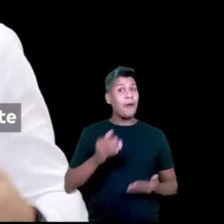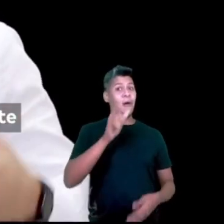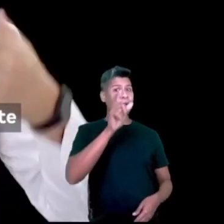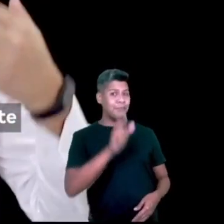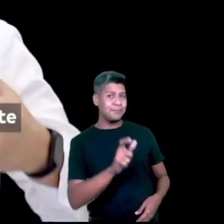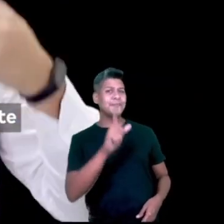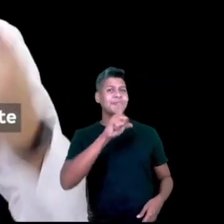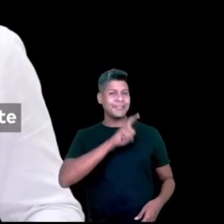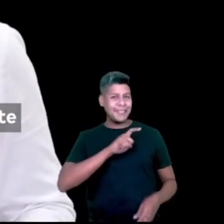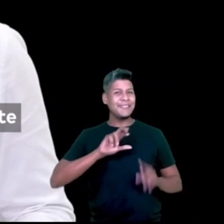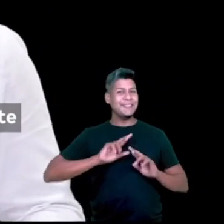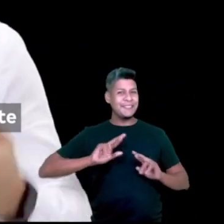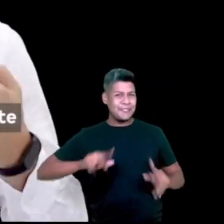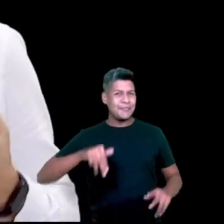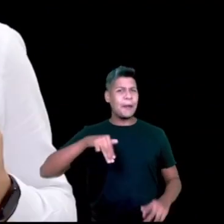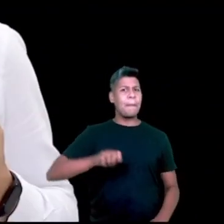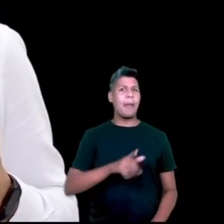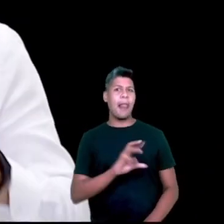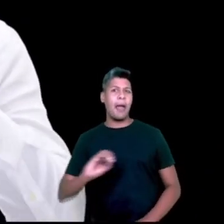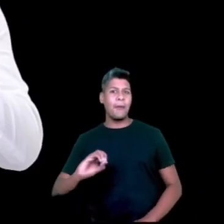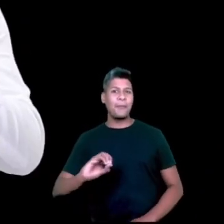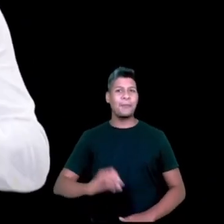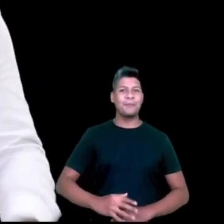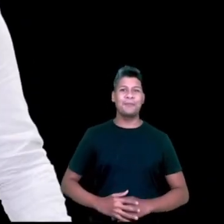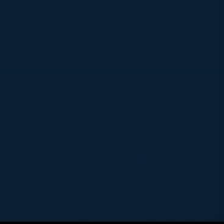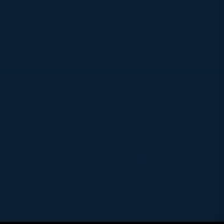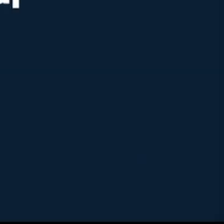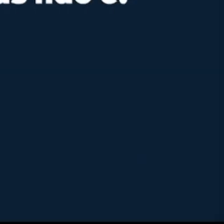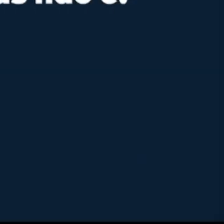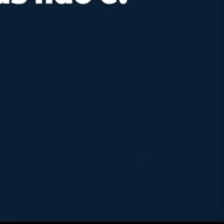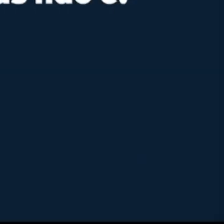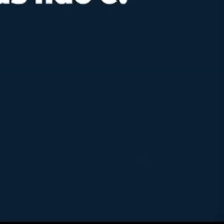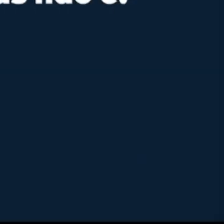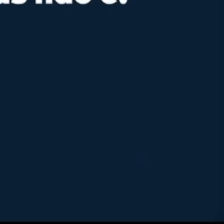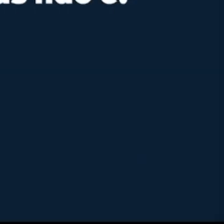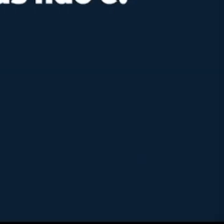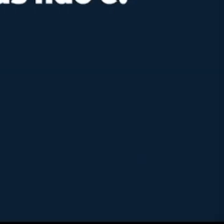Só que agora nós temos alguém realmente diferente que é o melão. Acerte seu voto.